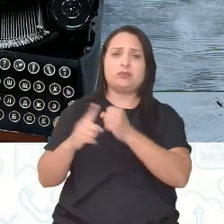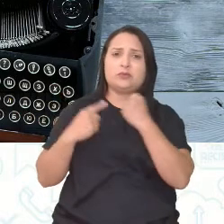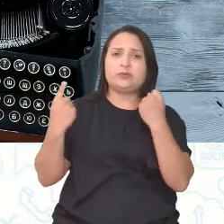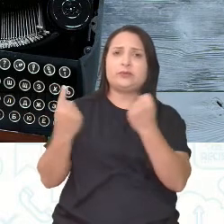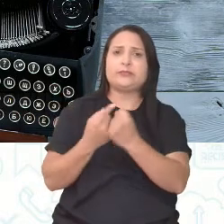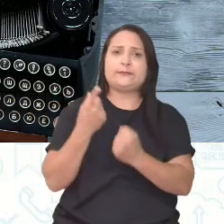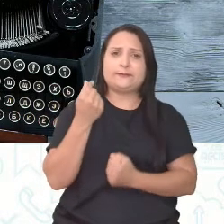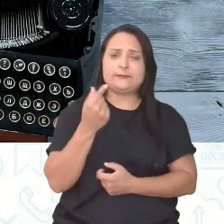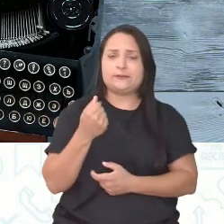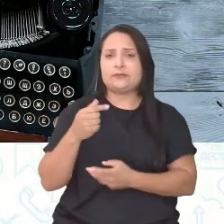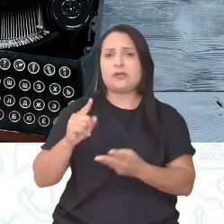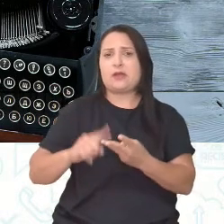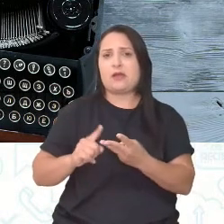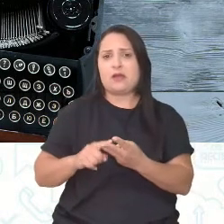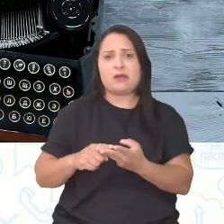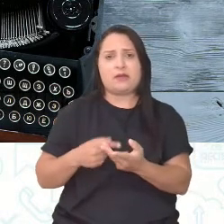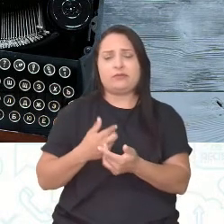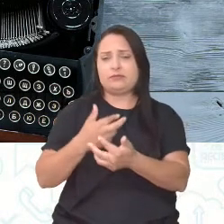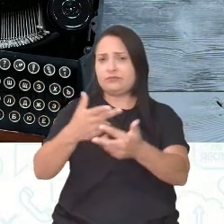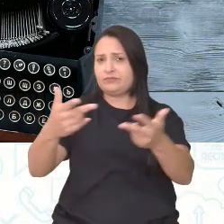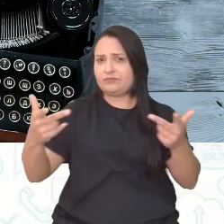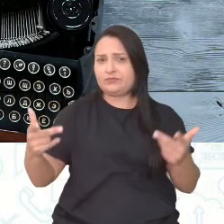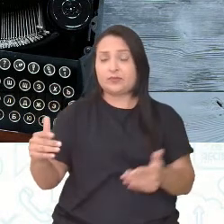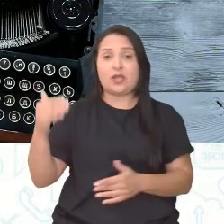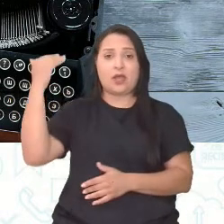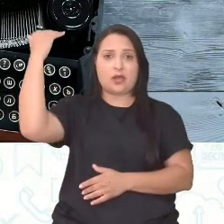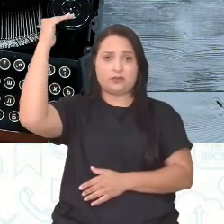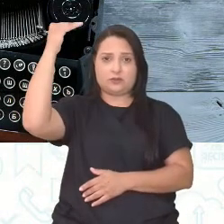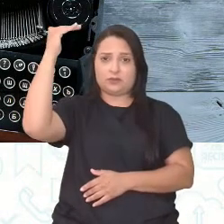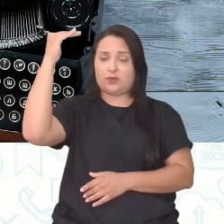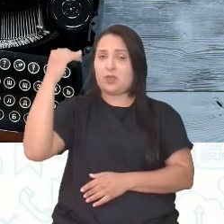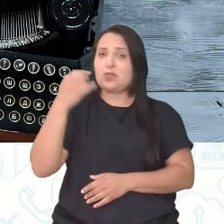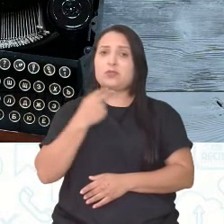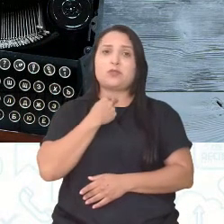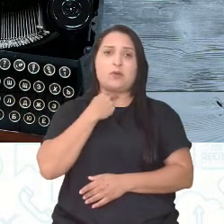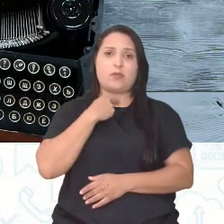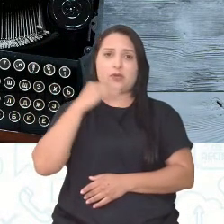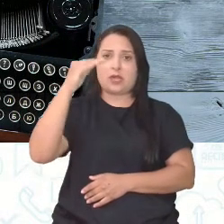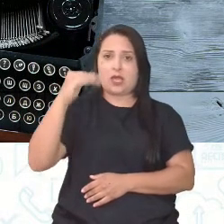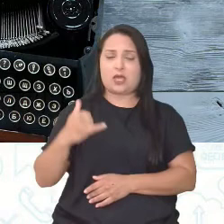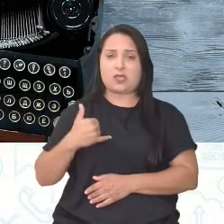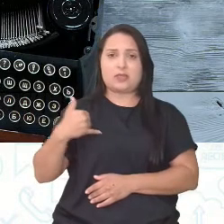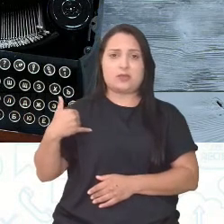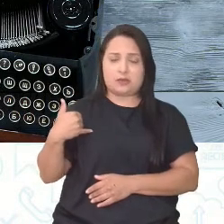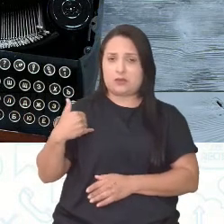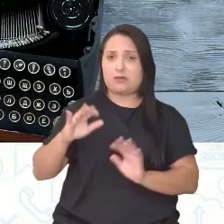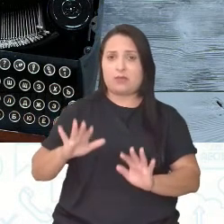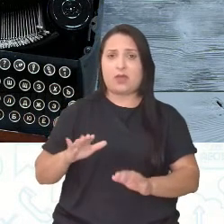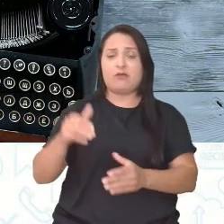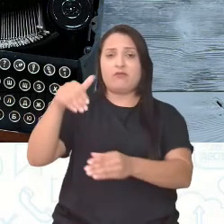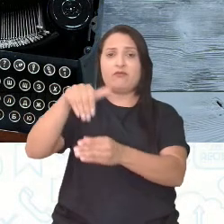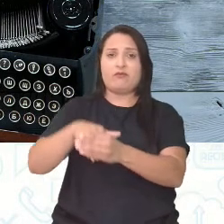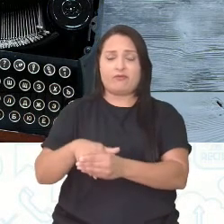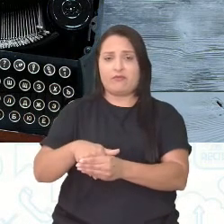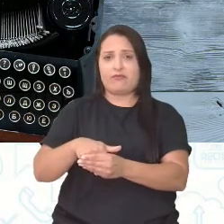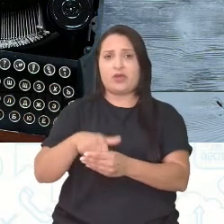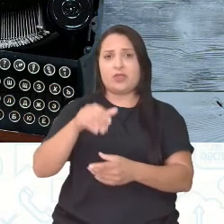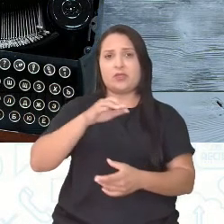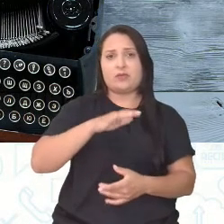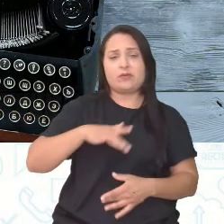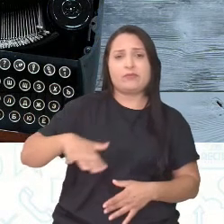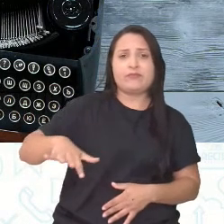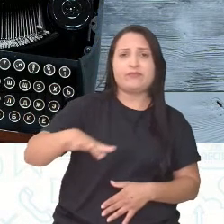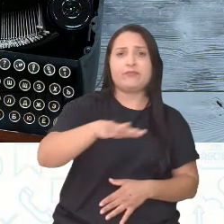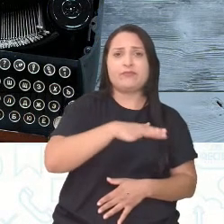tudo. Claro, adultos, né? Exceto menores de idade, que não podiam votar. Mas o voto, o sufragio universal